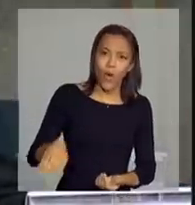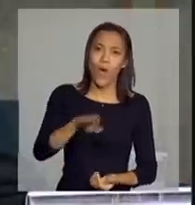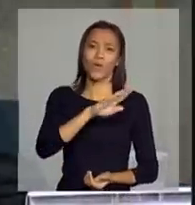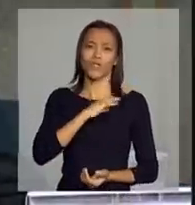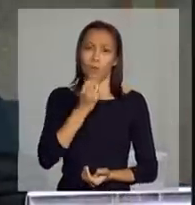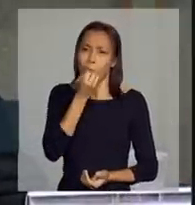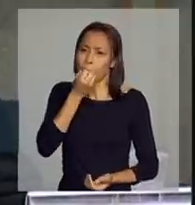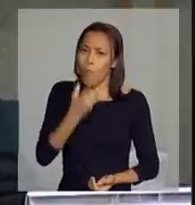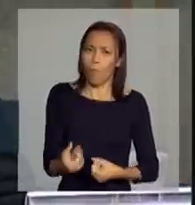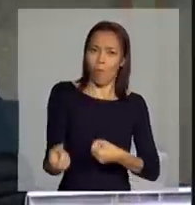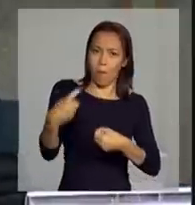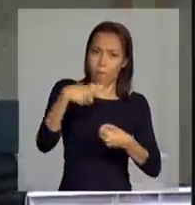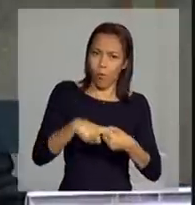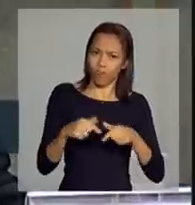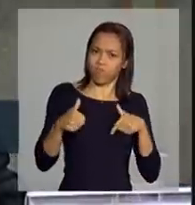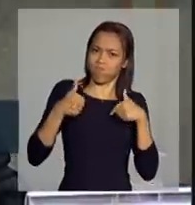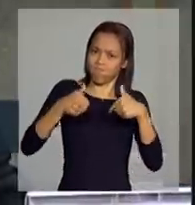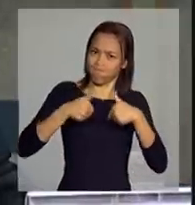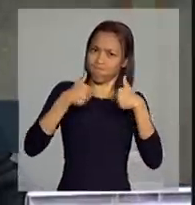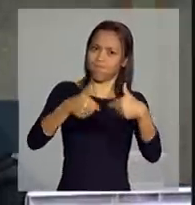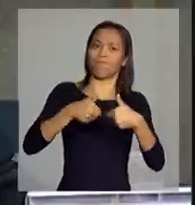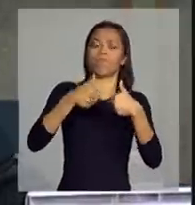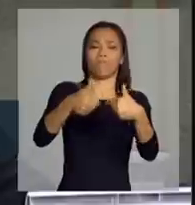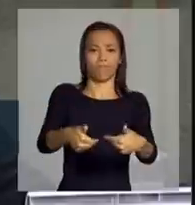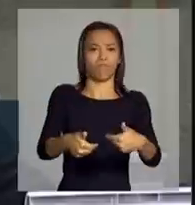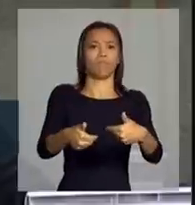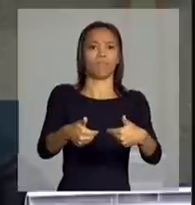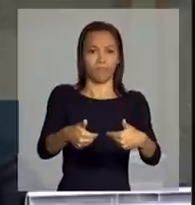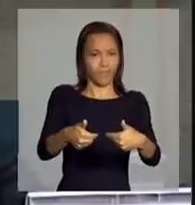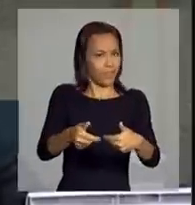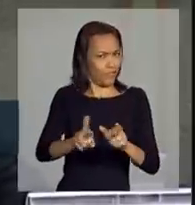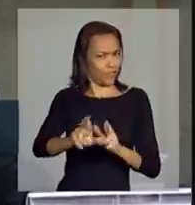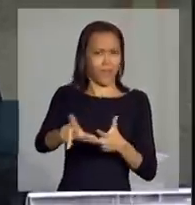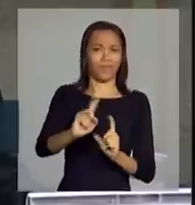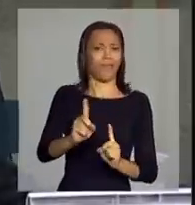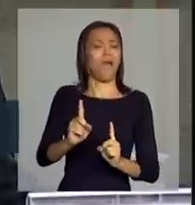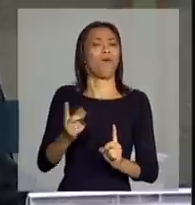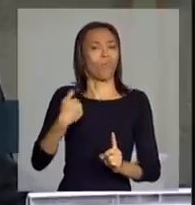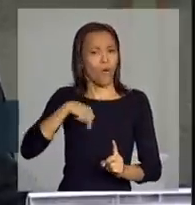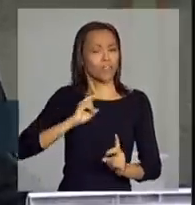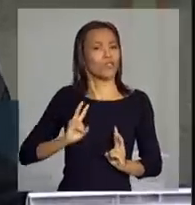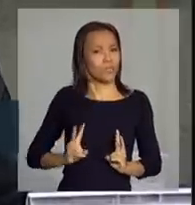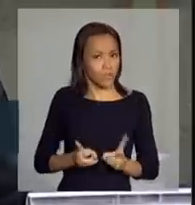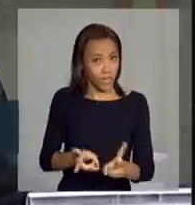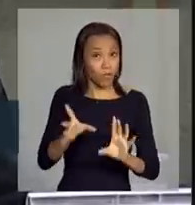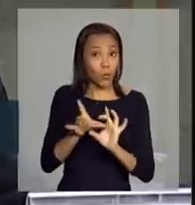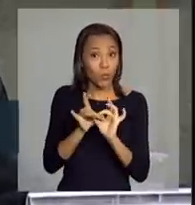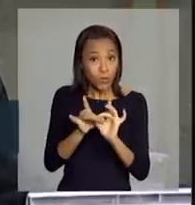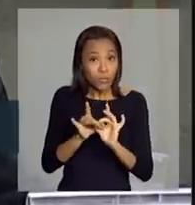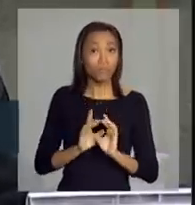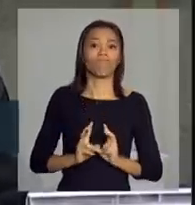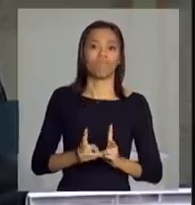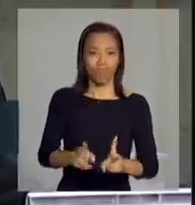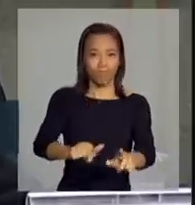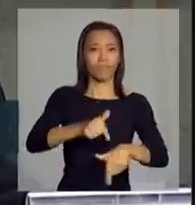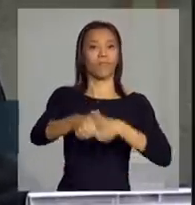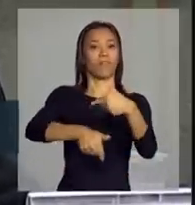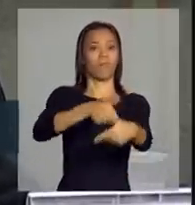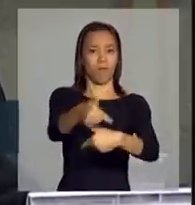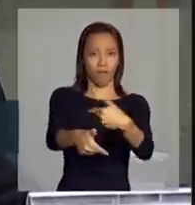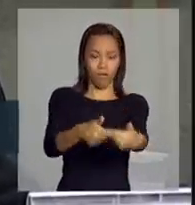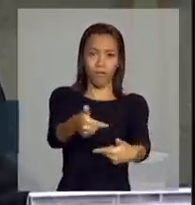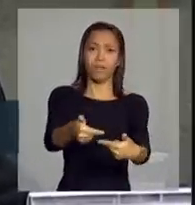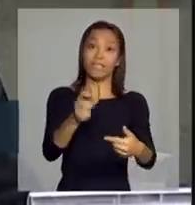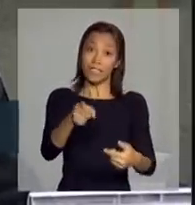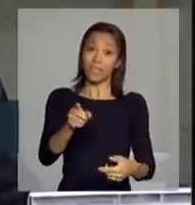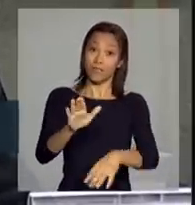parceiros, realmente, a SPA e a Conab, e não pode ser diferente, nós precisamos caminhar junto. esse reconhecimento por